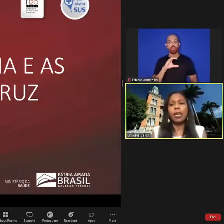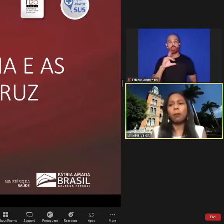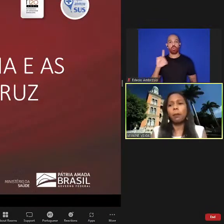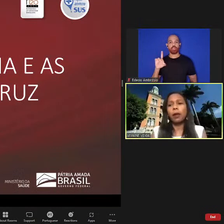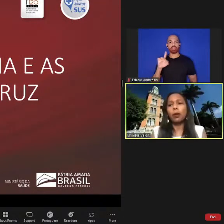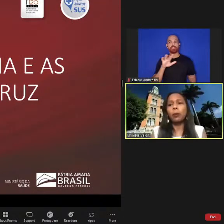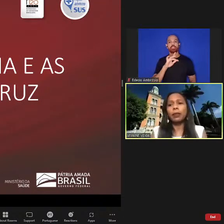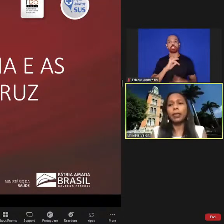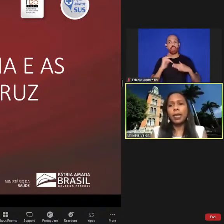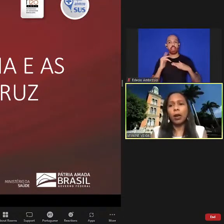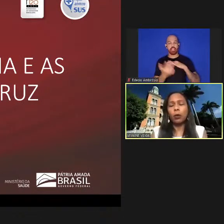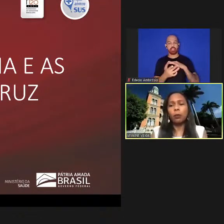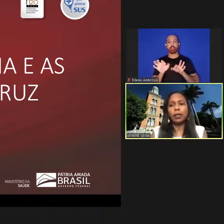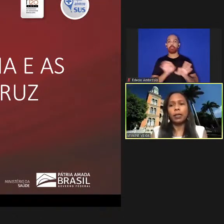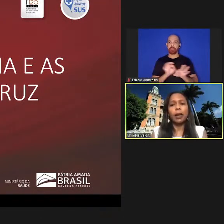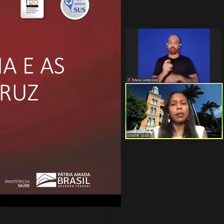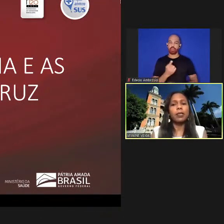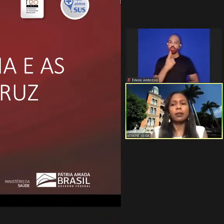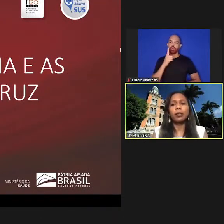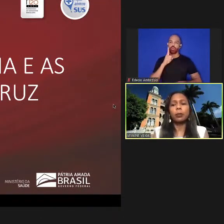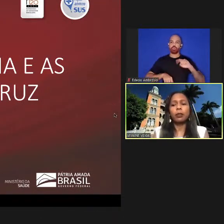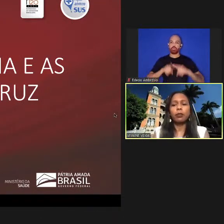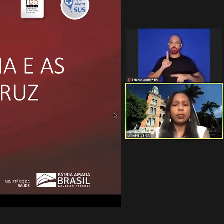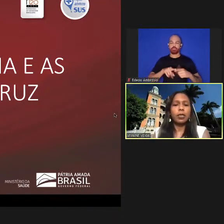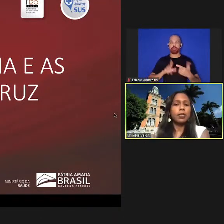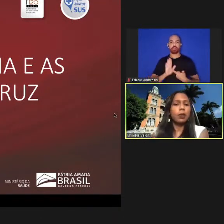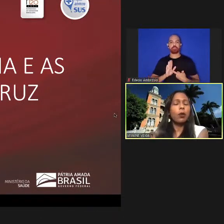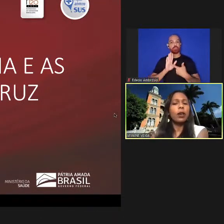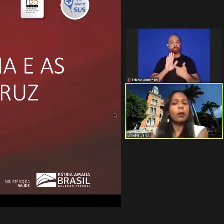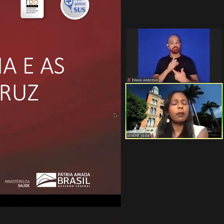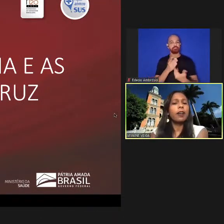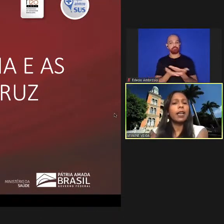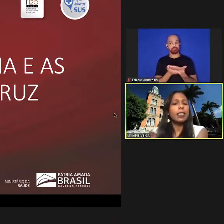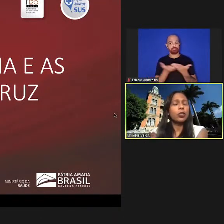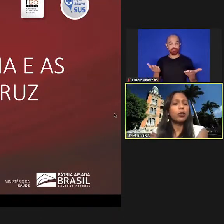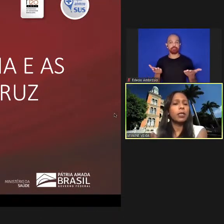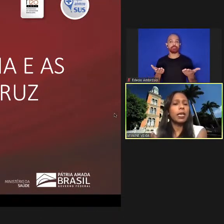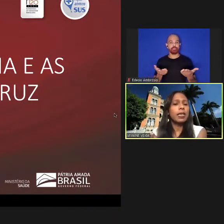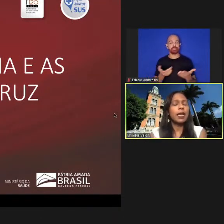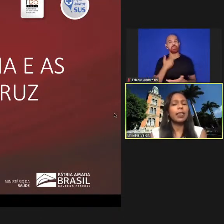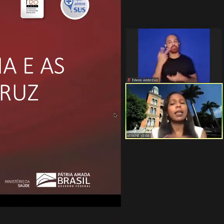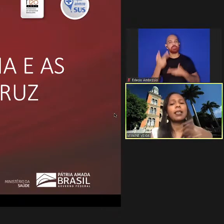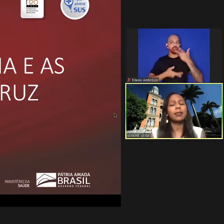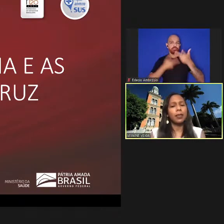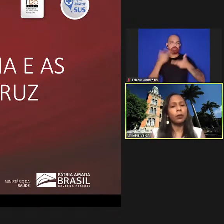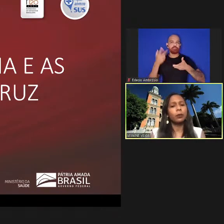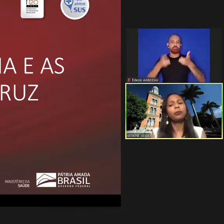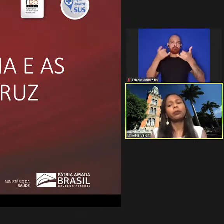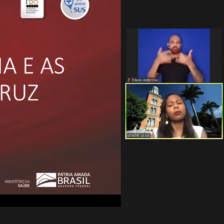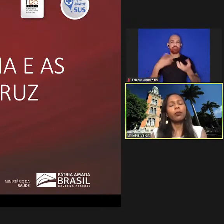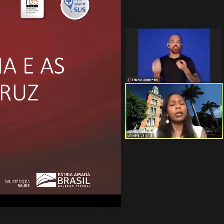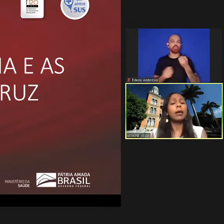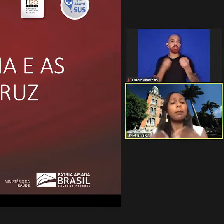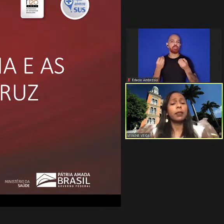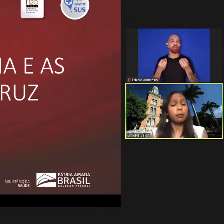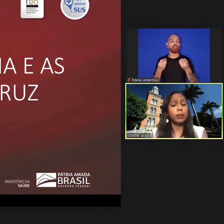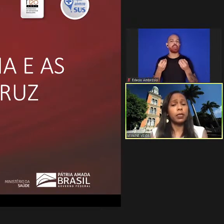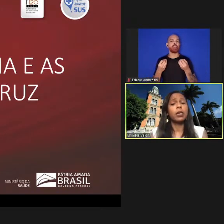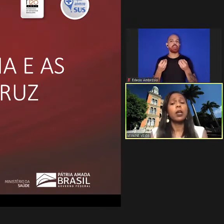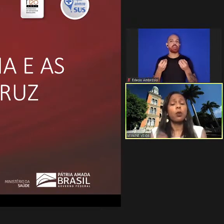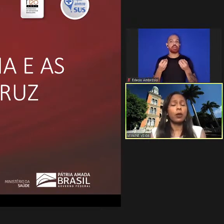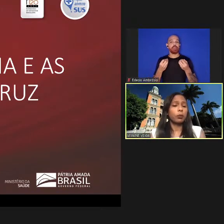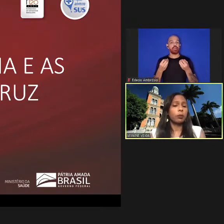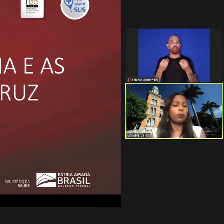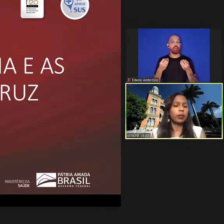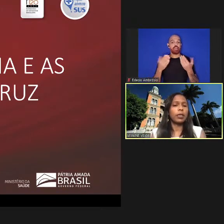preparou o material para estar apresentando para vocês agora para falar sobre essa relação da pandemia